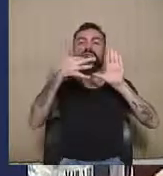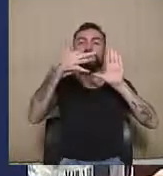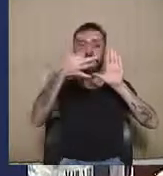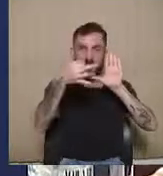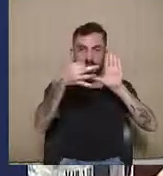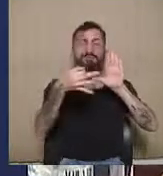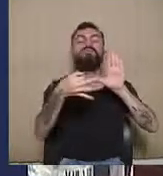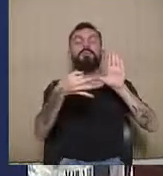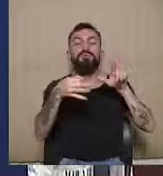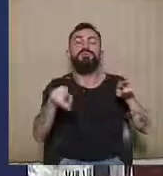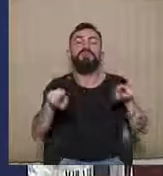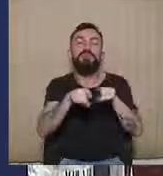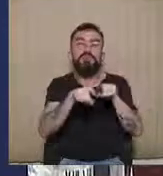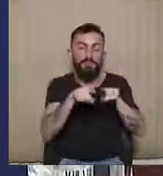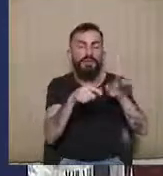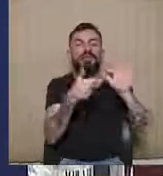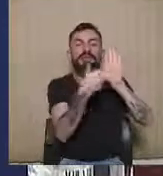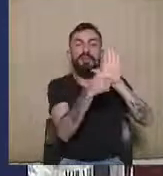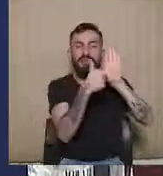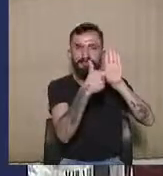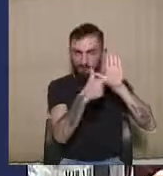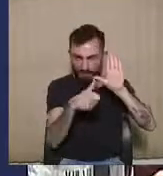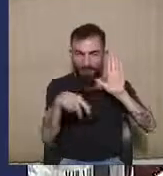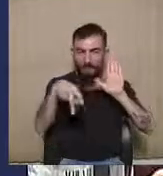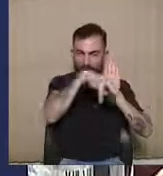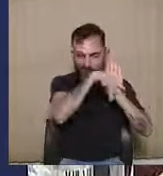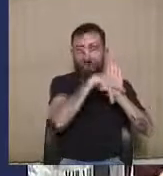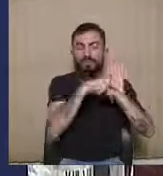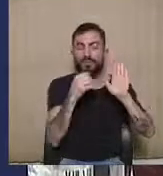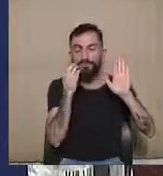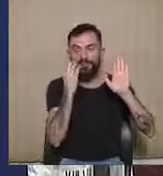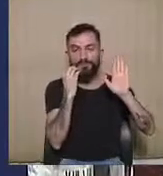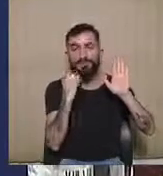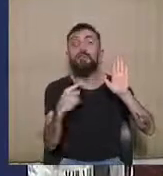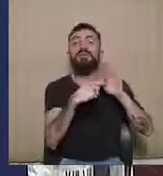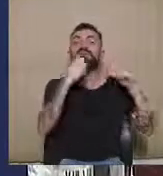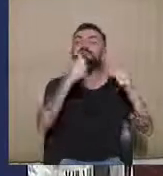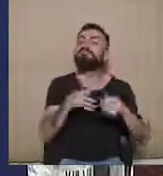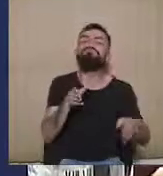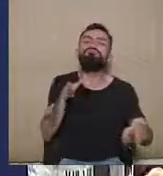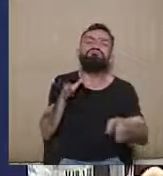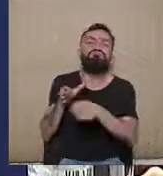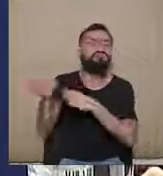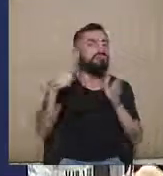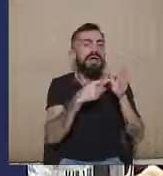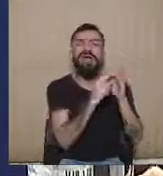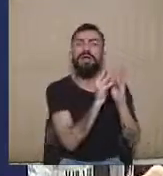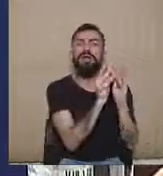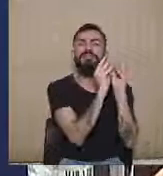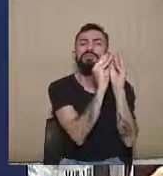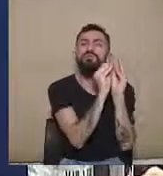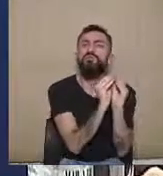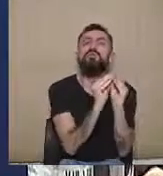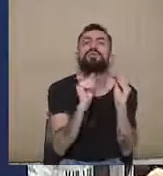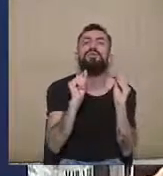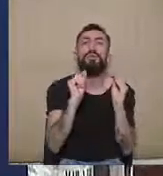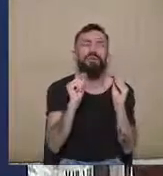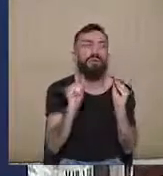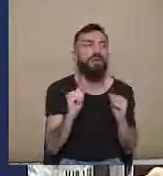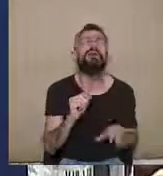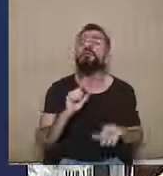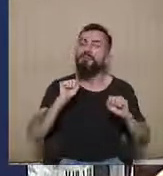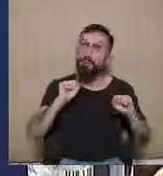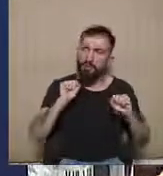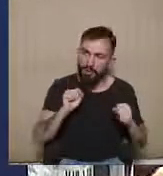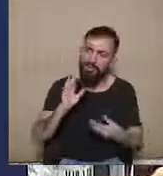também décimo primeiro da Constituição, em disciplina normativa extremamente enxuta, que vai só prever o cabimento dessa